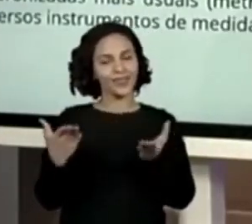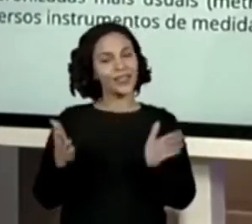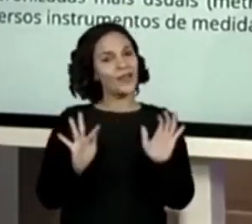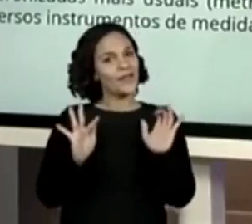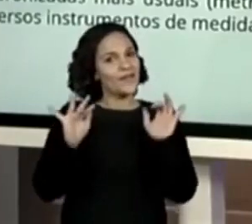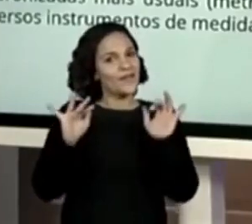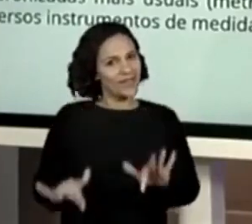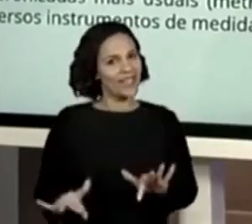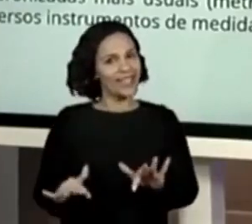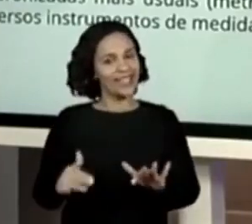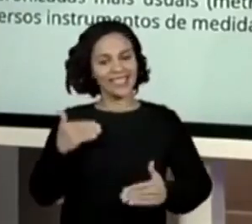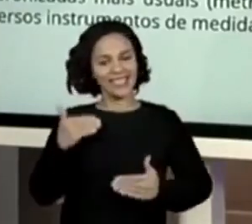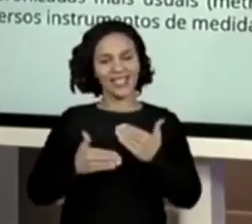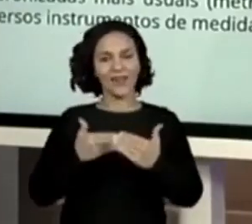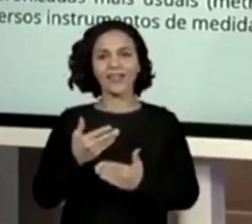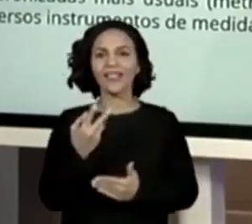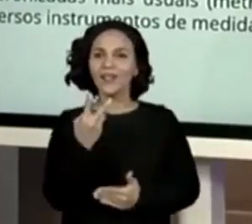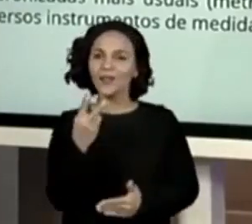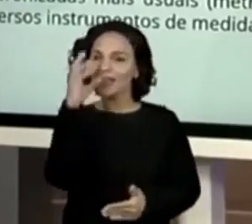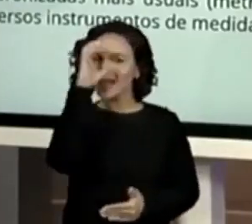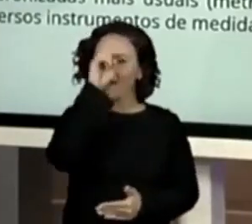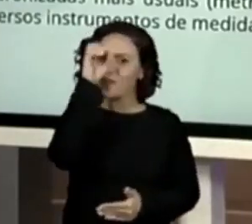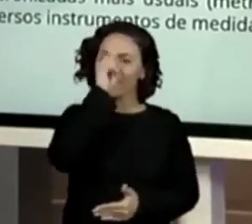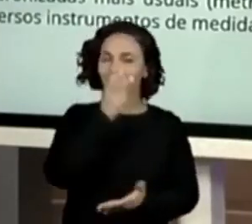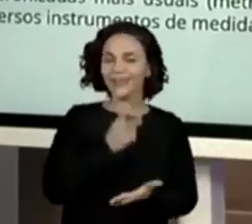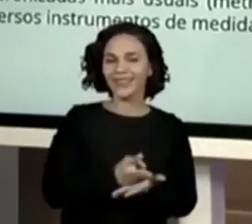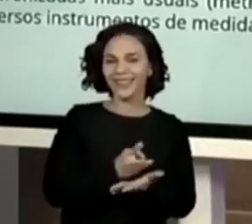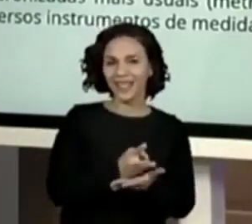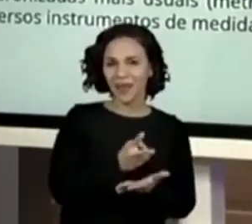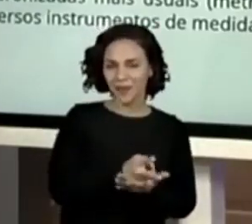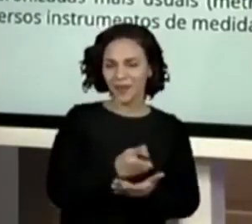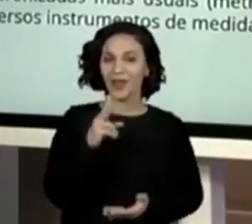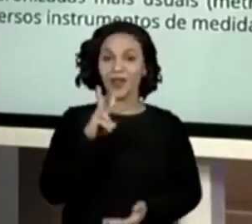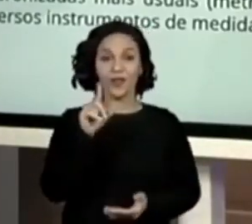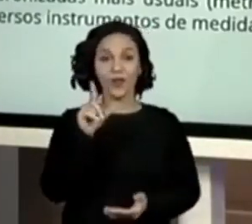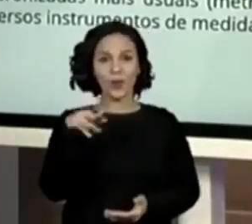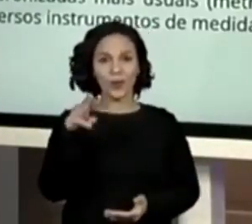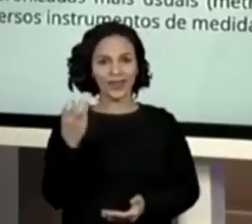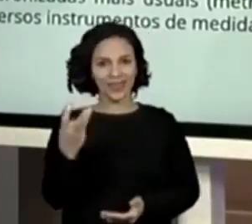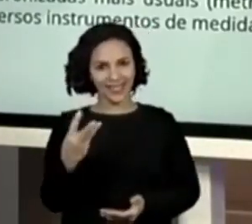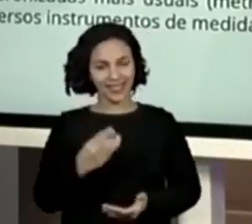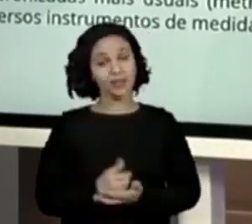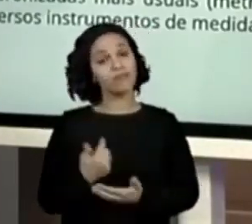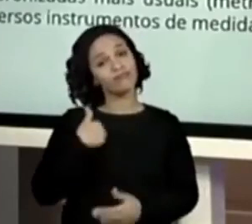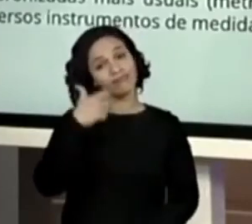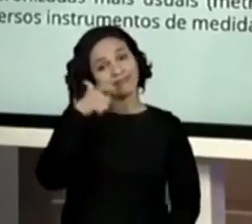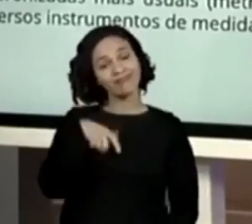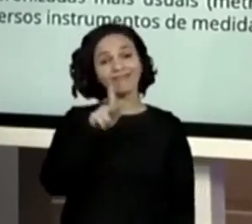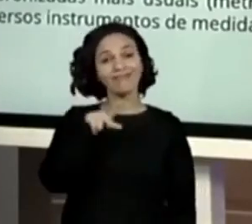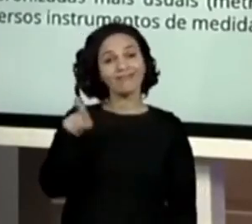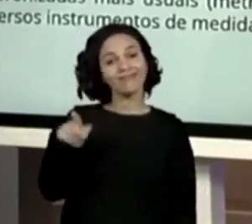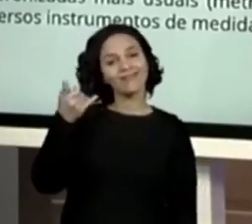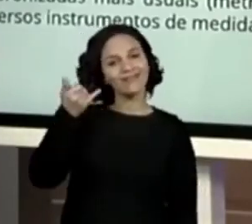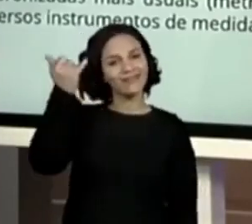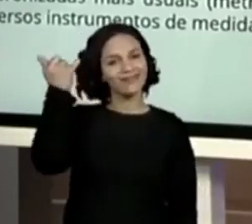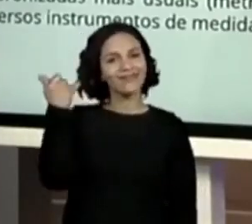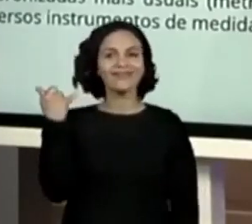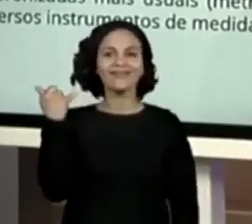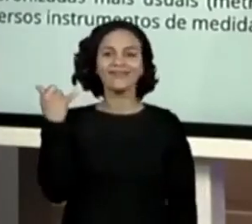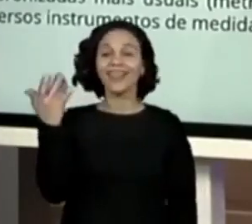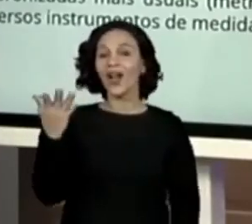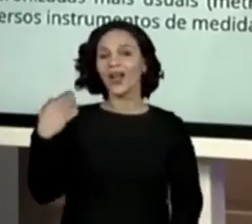finalizando a sequência 2 do Aprender Sempre, volume 3. Eu sou a professora Juliana Aradeu, e quem está aqui para me ajudar hoje?